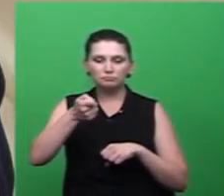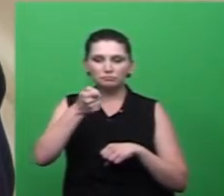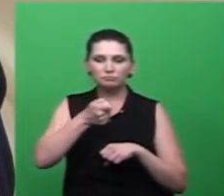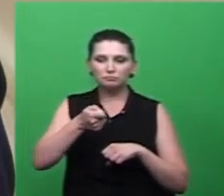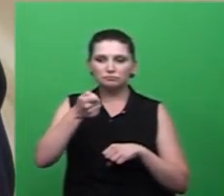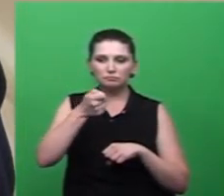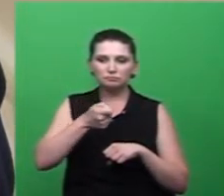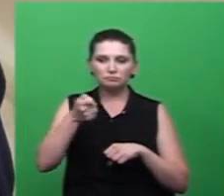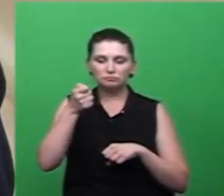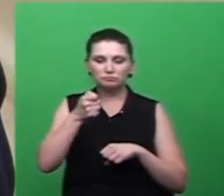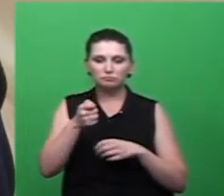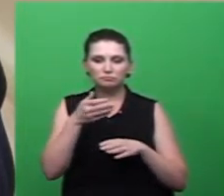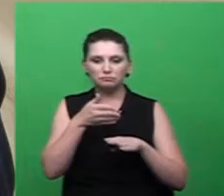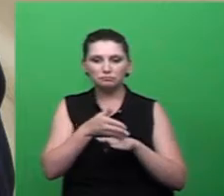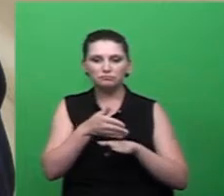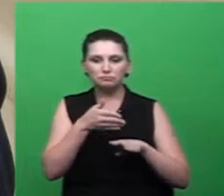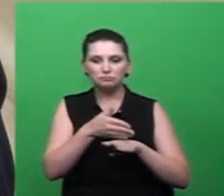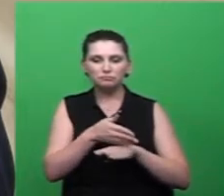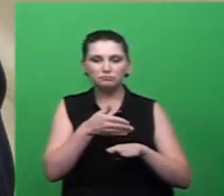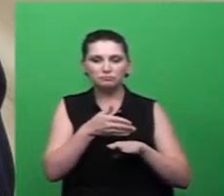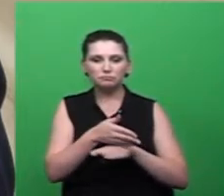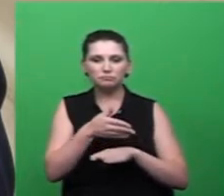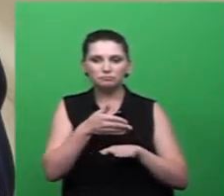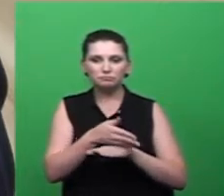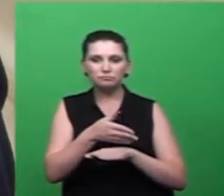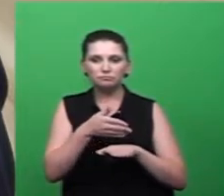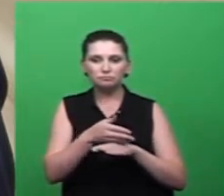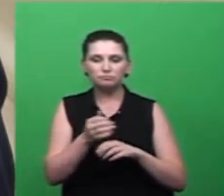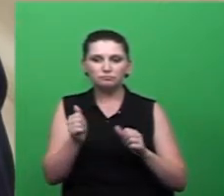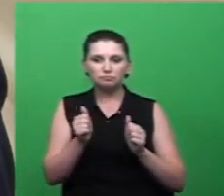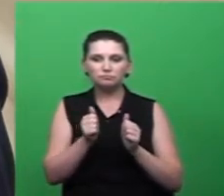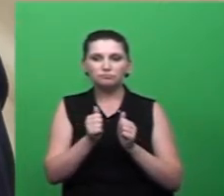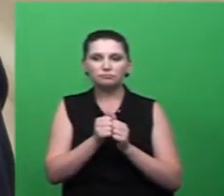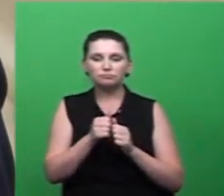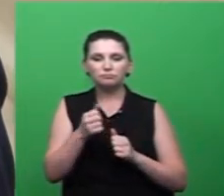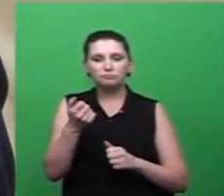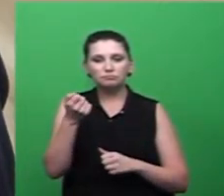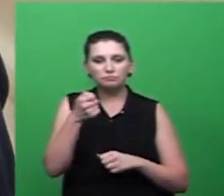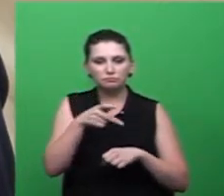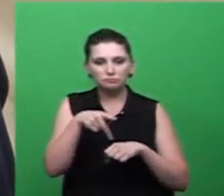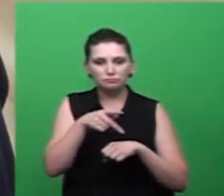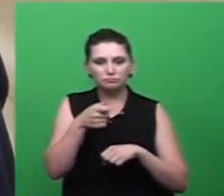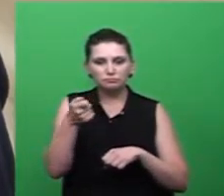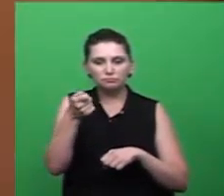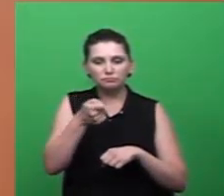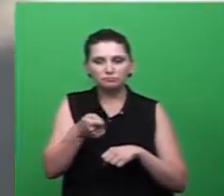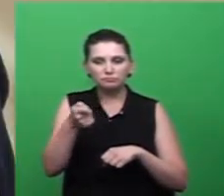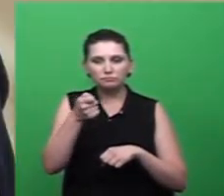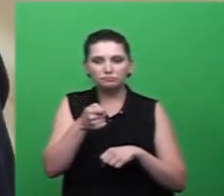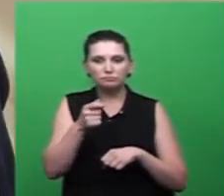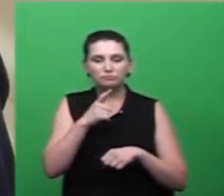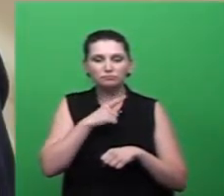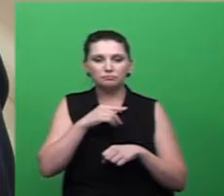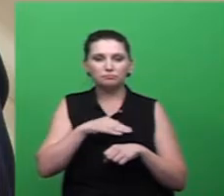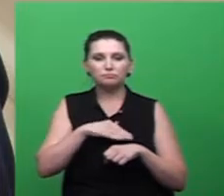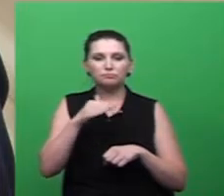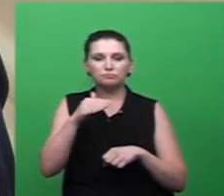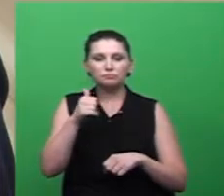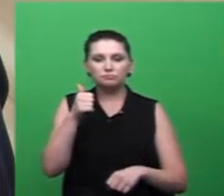32ª edição, o Triátil Internacional de La Paz, Argentina, recebeu de mais de 1.200